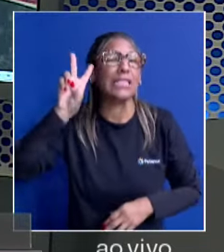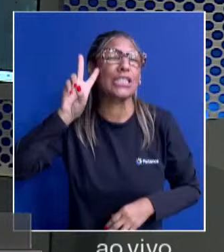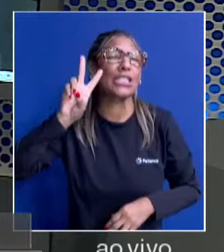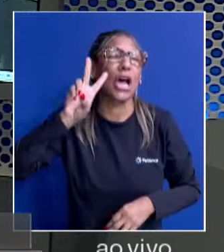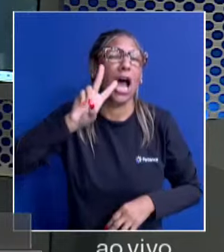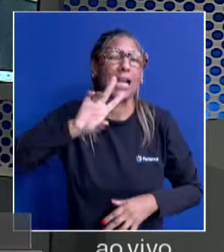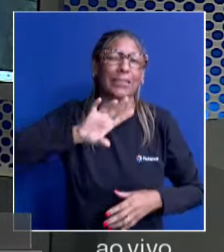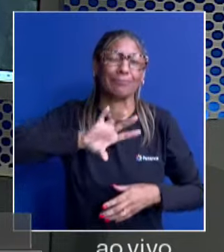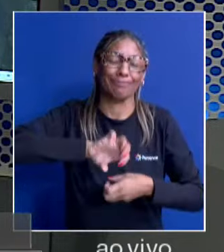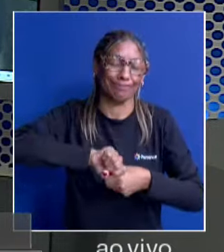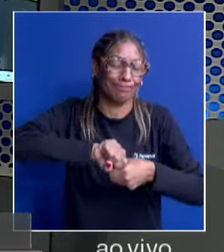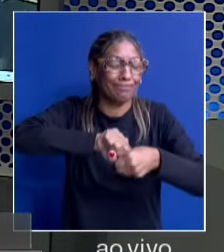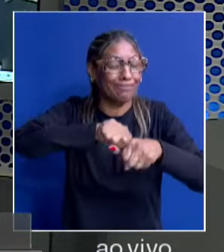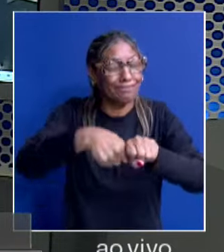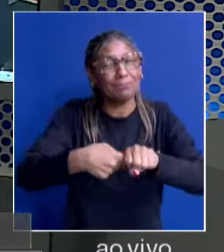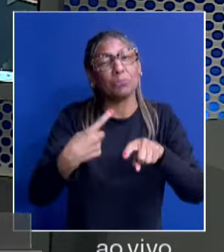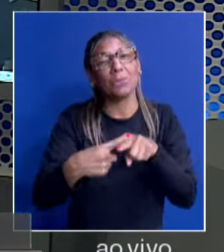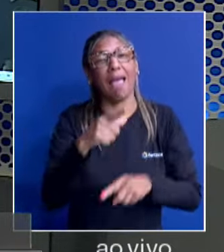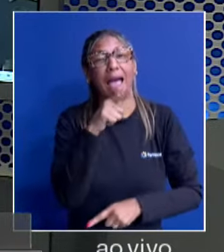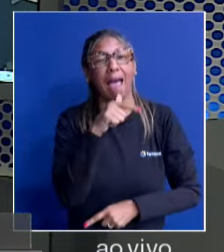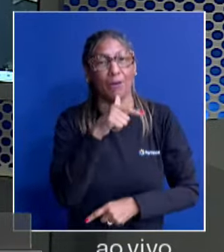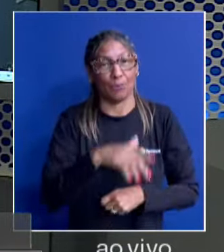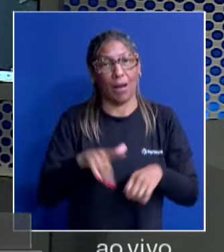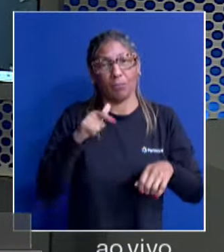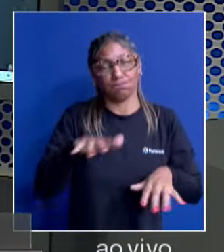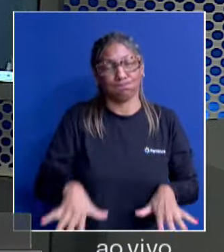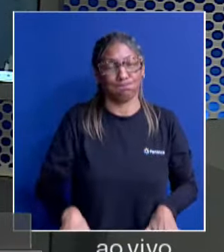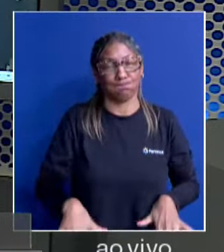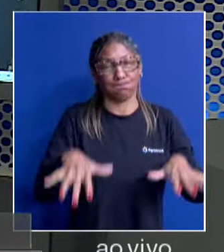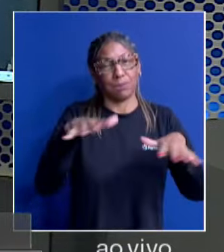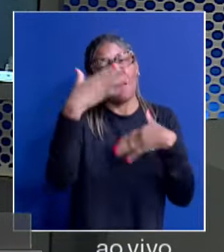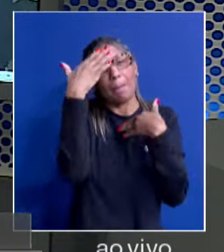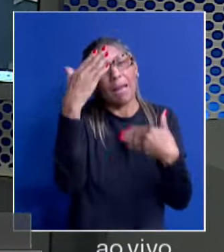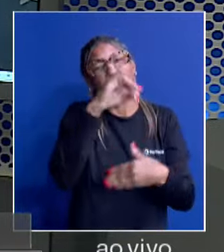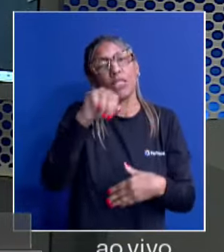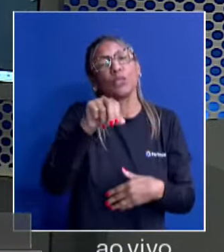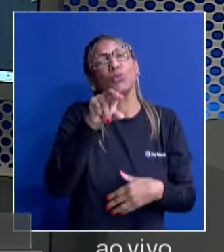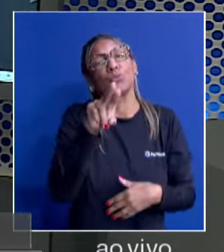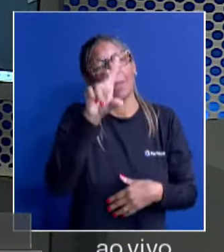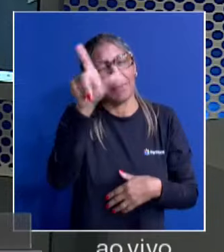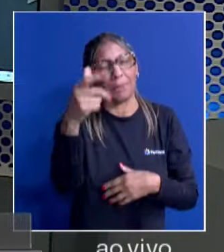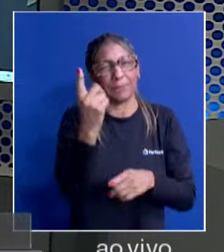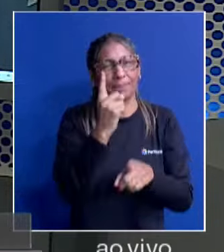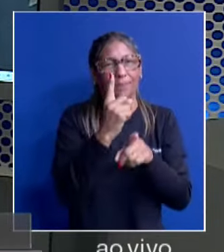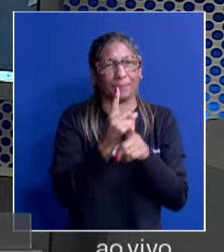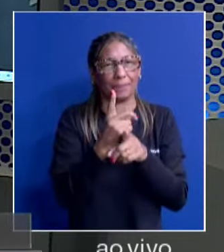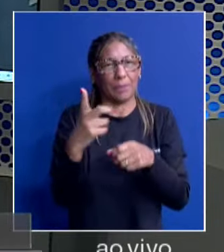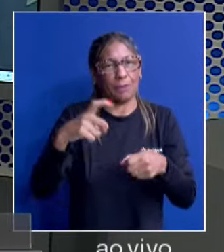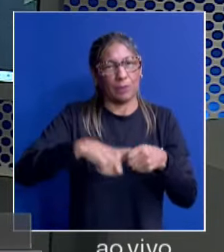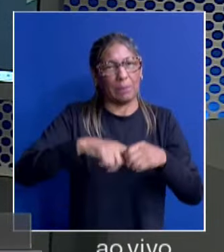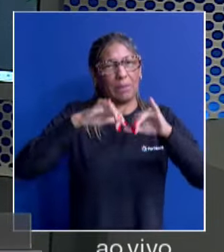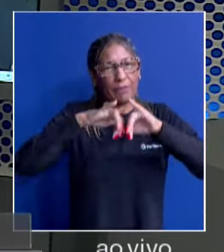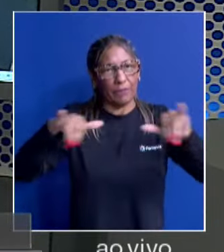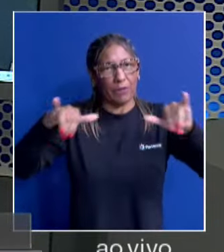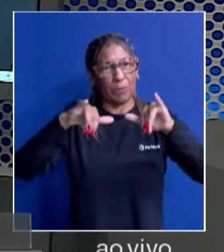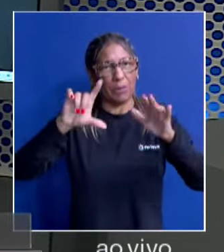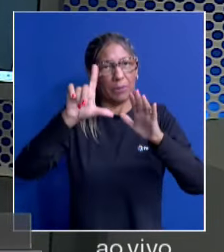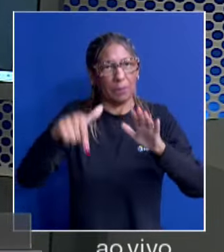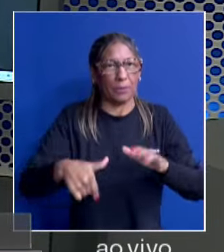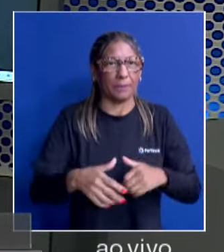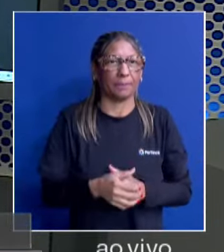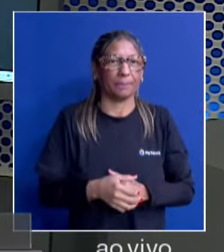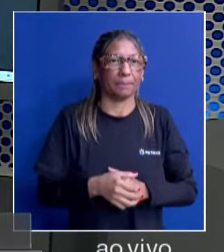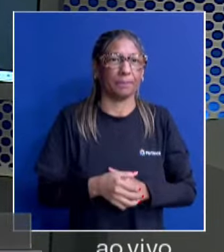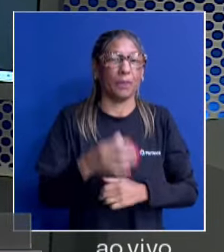destruídas pela água da enchente. Obrigado, viu, Ju? Até daqui a pouco. Obrigada, amor. Voltamos com mais informações, direto aqui da